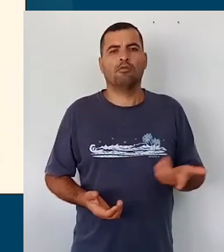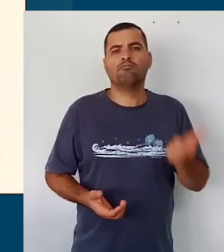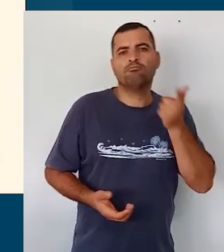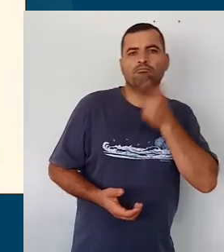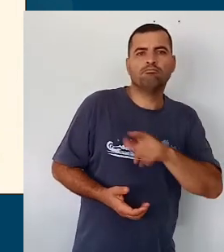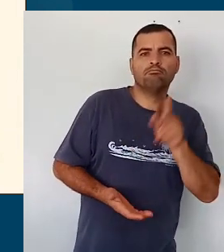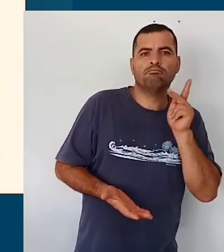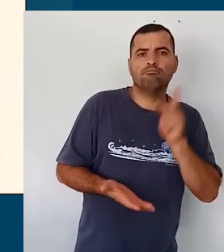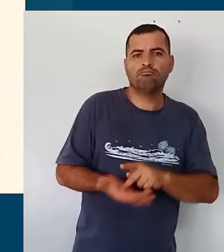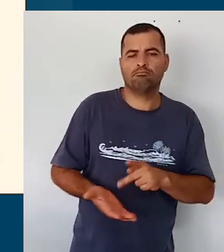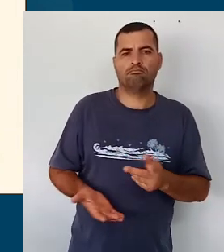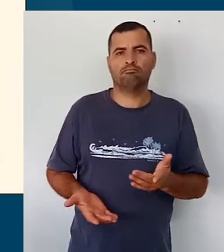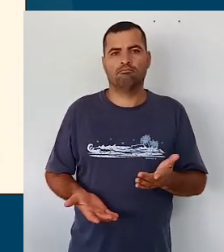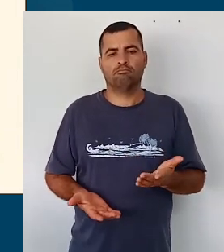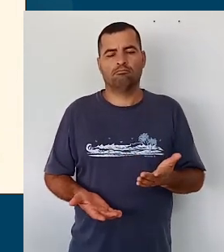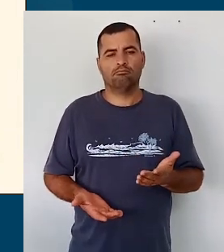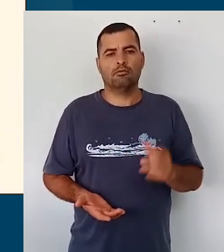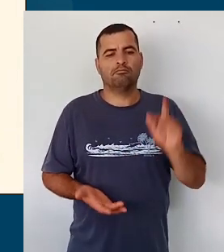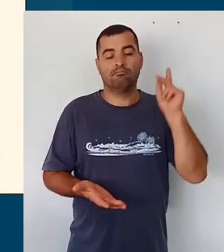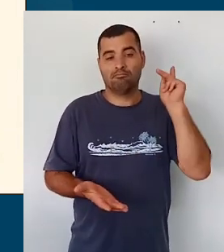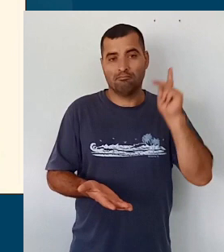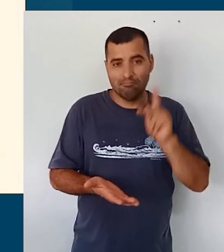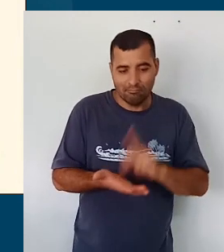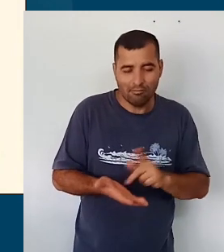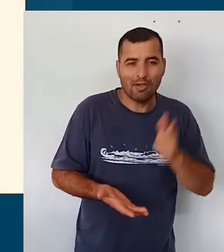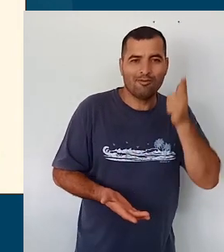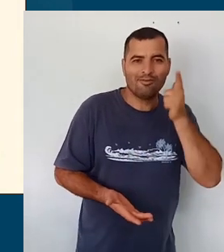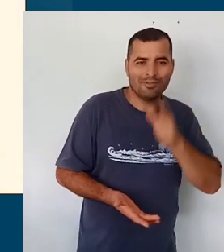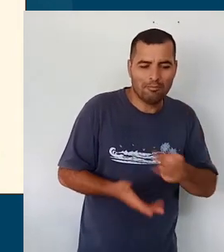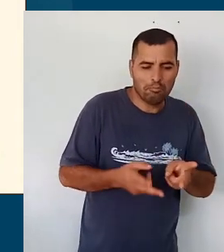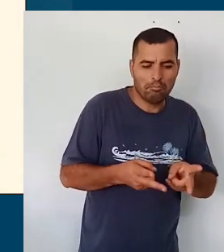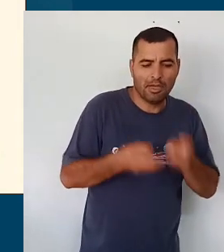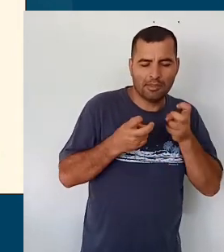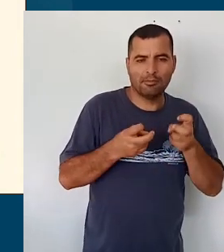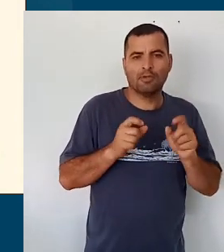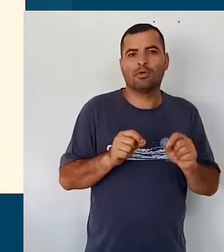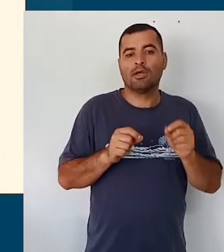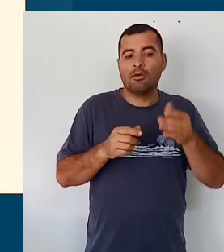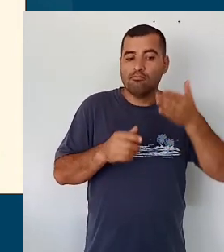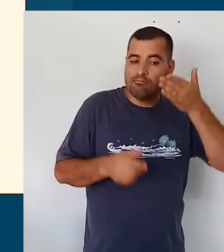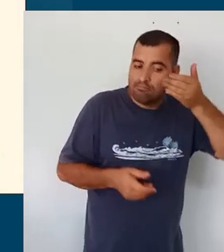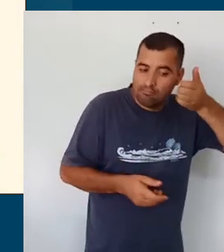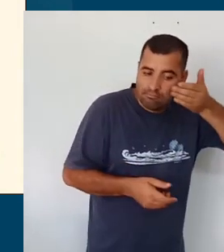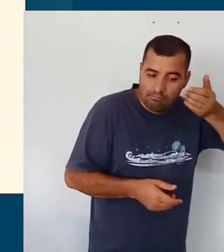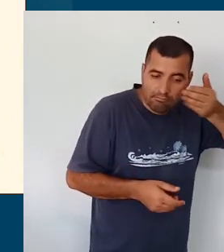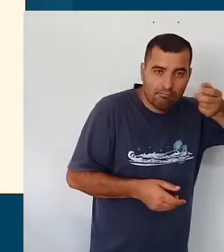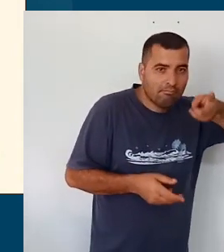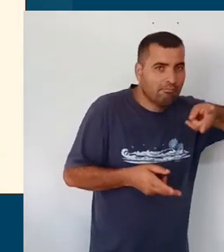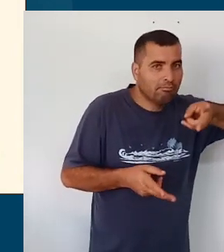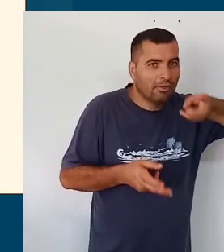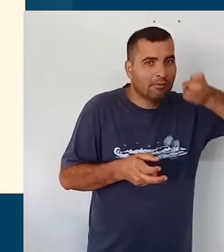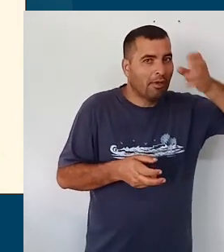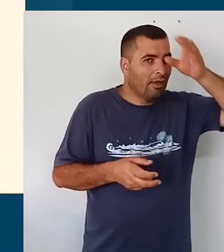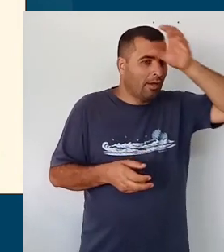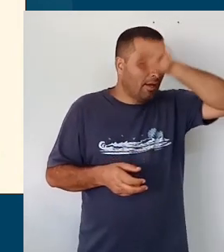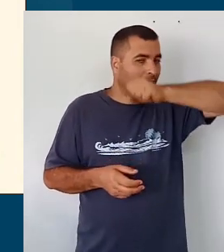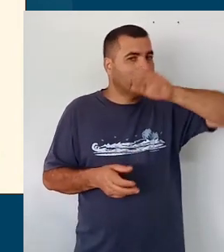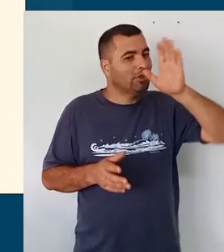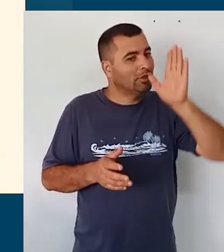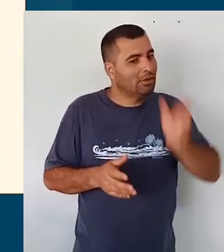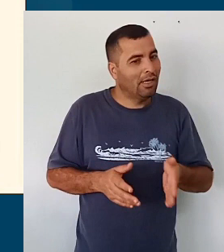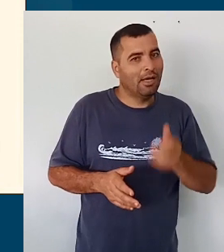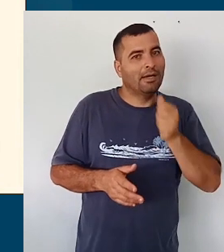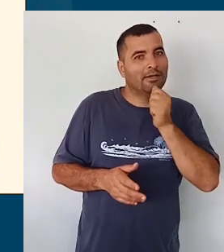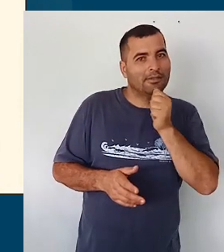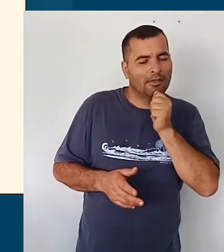colocados ali para que, de fato, eu consiga não só observar o que a criança aprendeu, mas